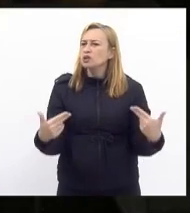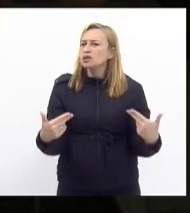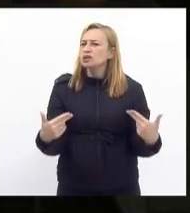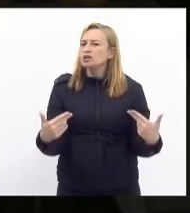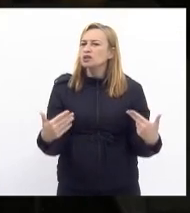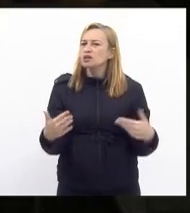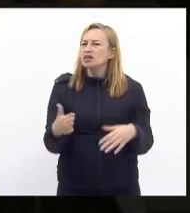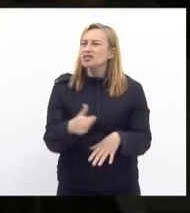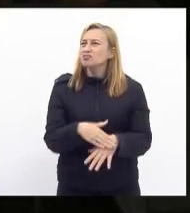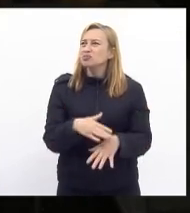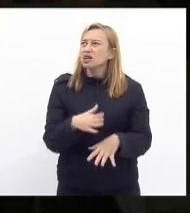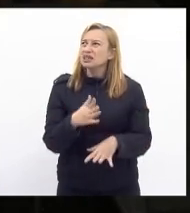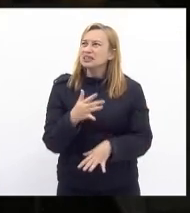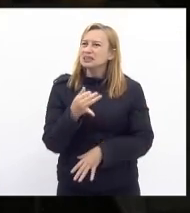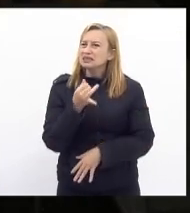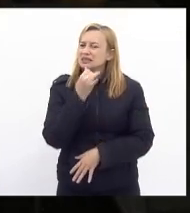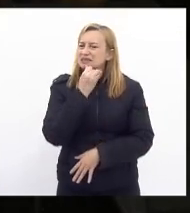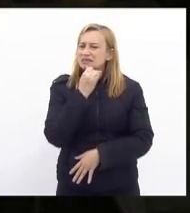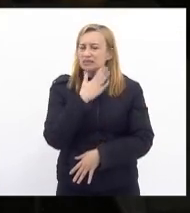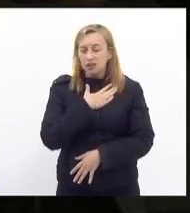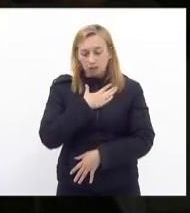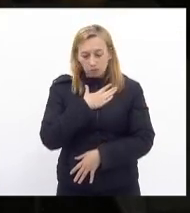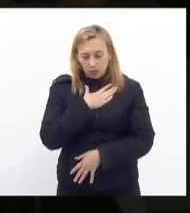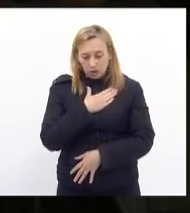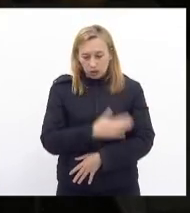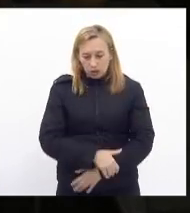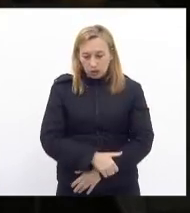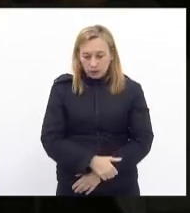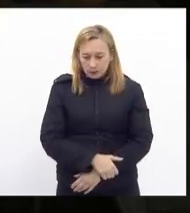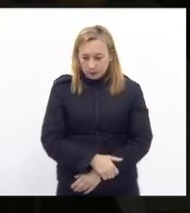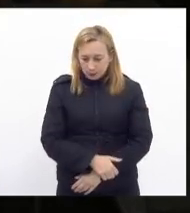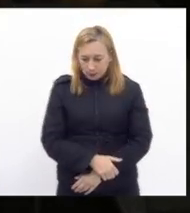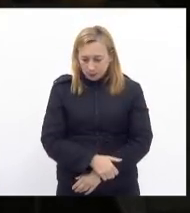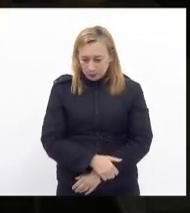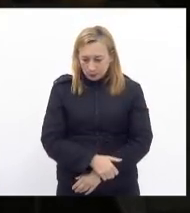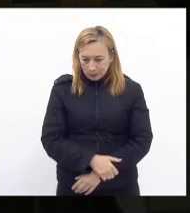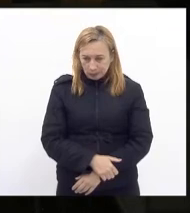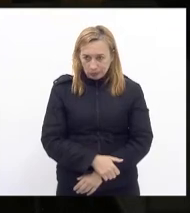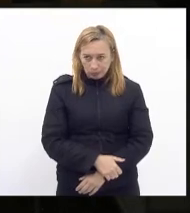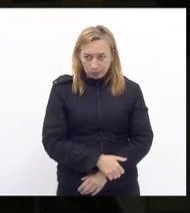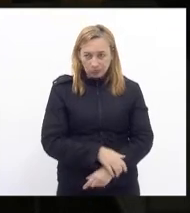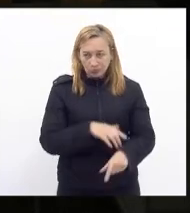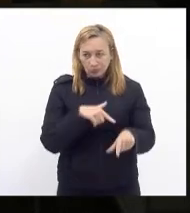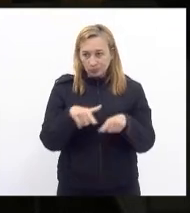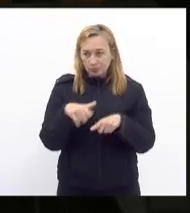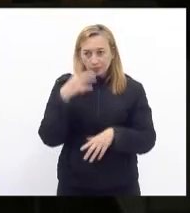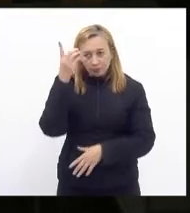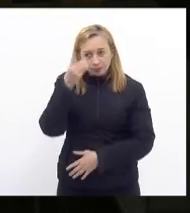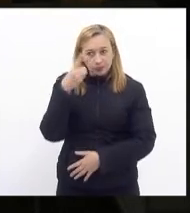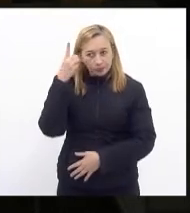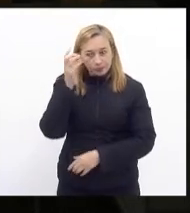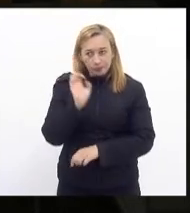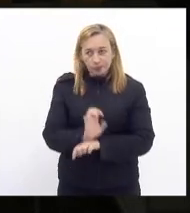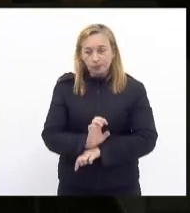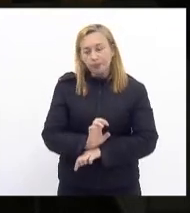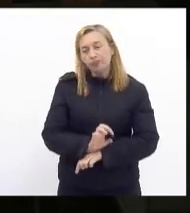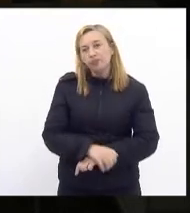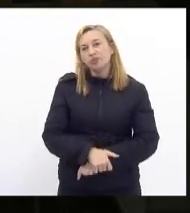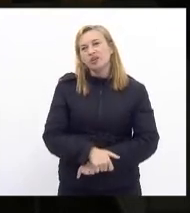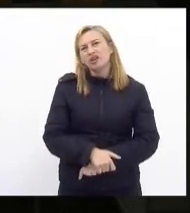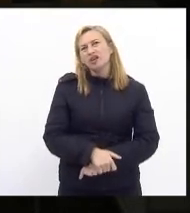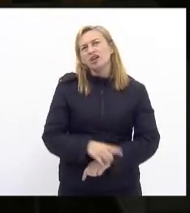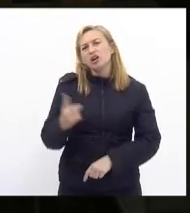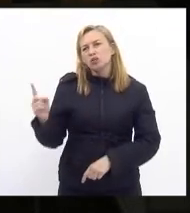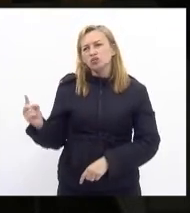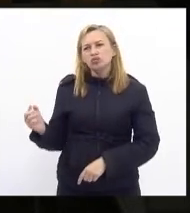me incomoda no exercício do mandato de deputado estadual é que ao vir